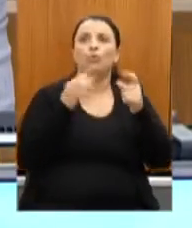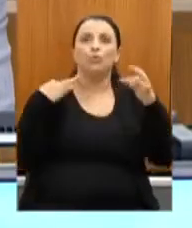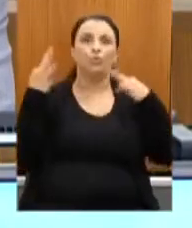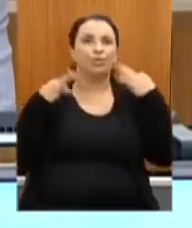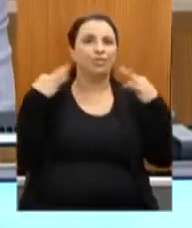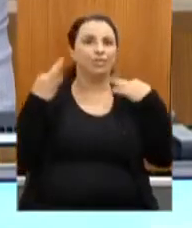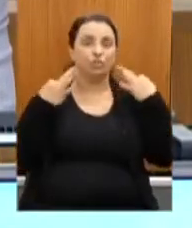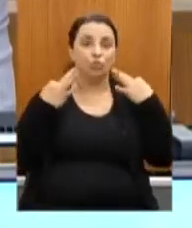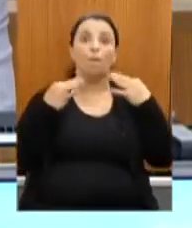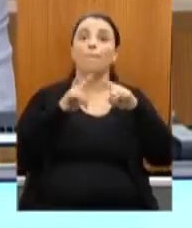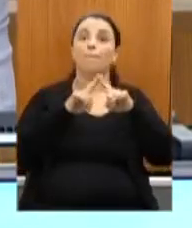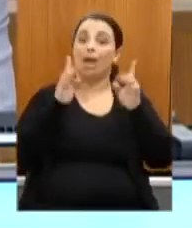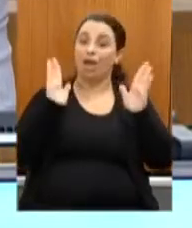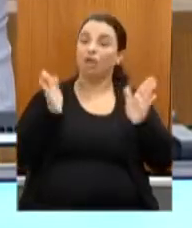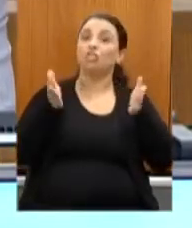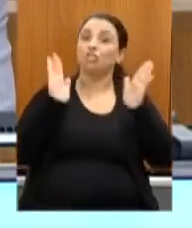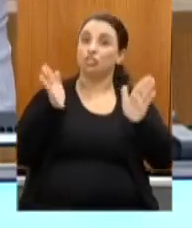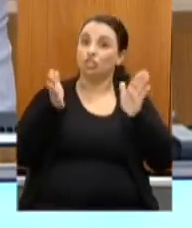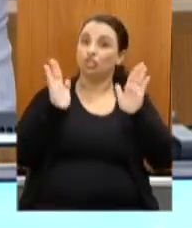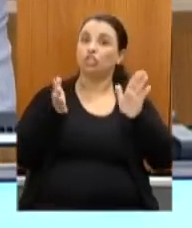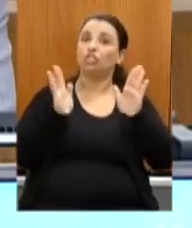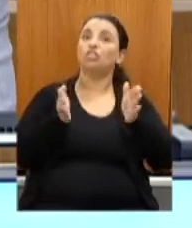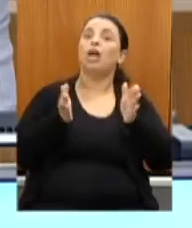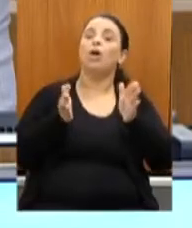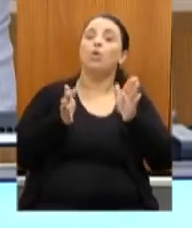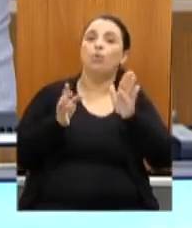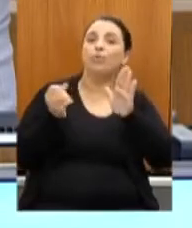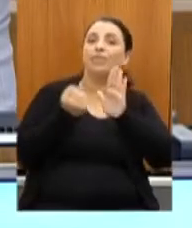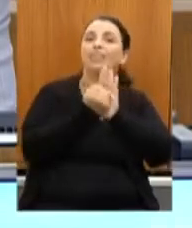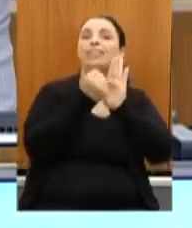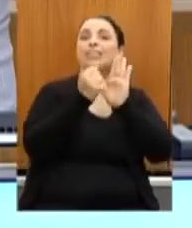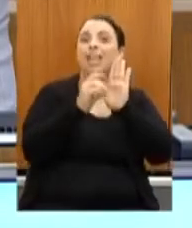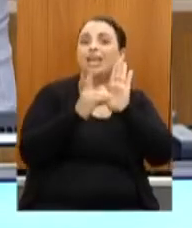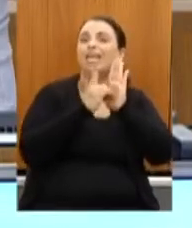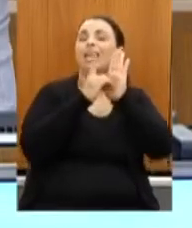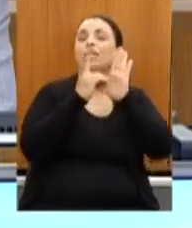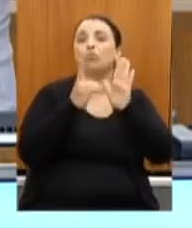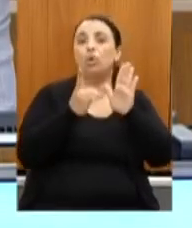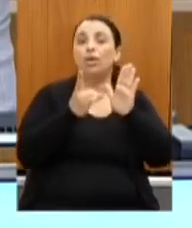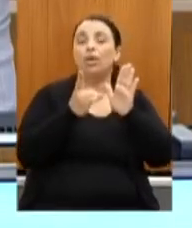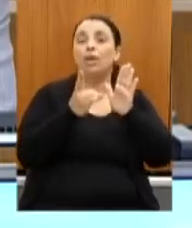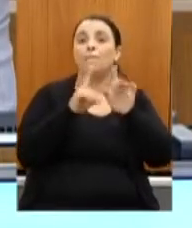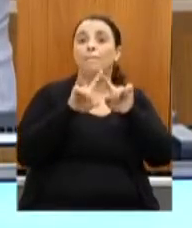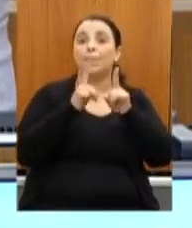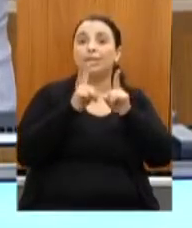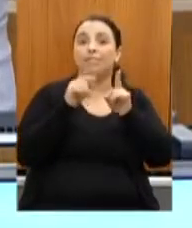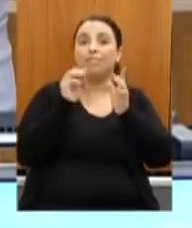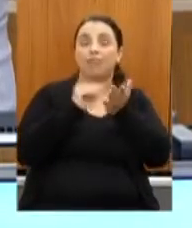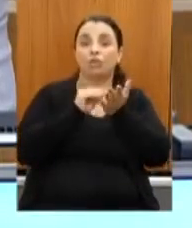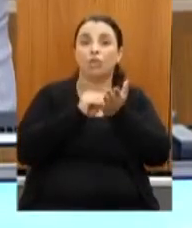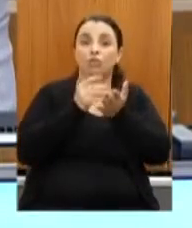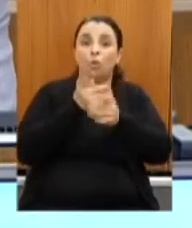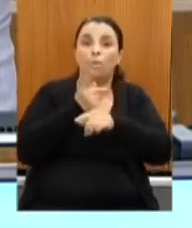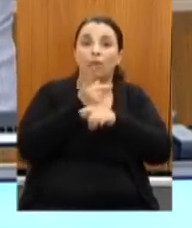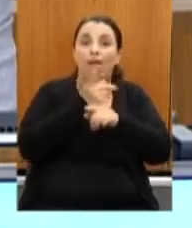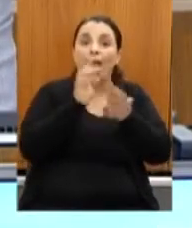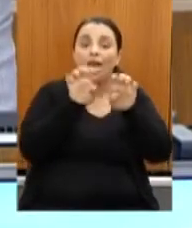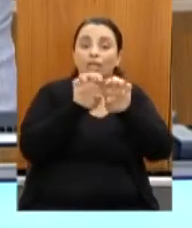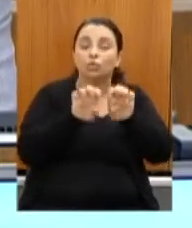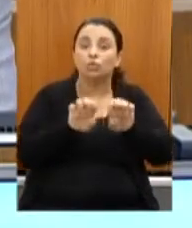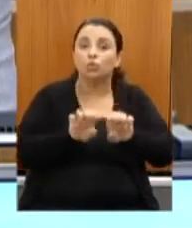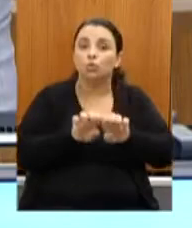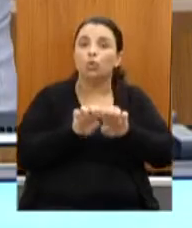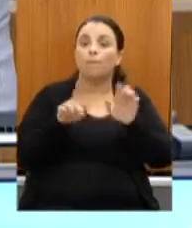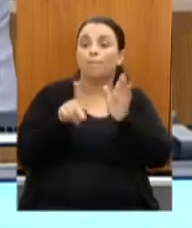uma comissão com o trade está buscando a estruturação do Circuito Turístico Liberdade e a nossa